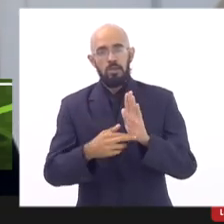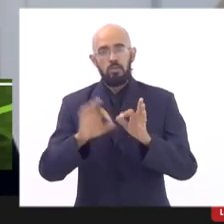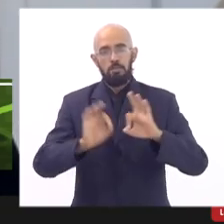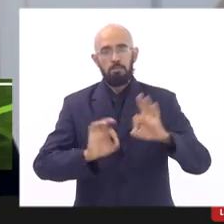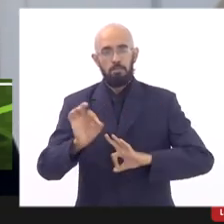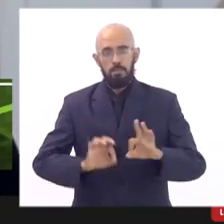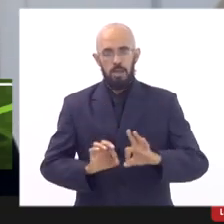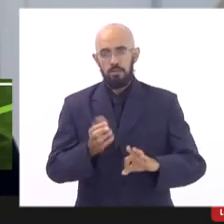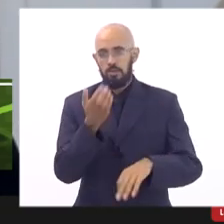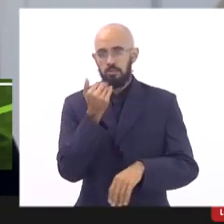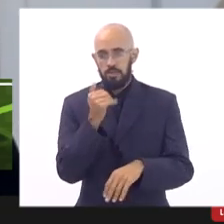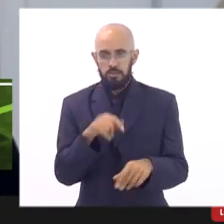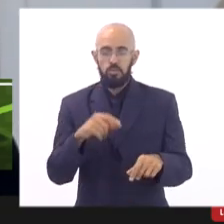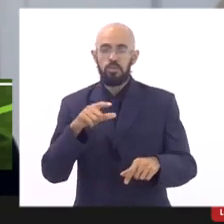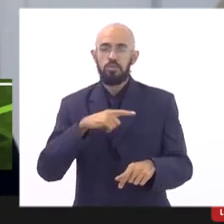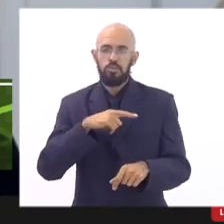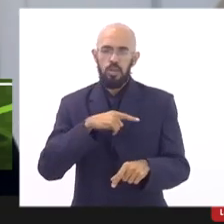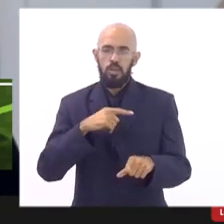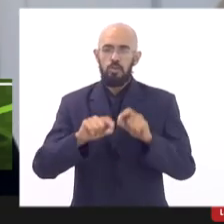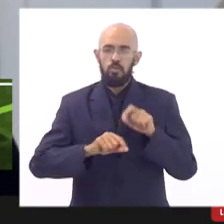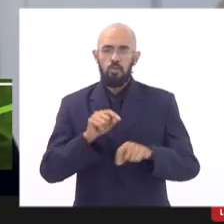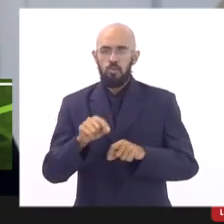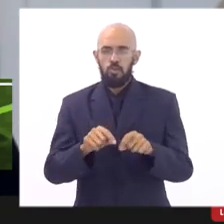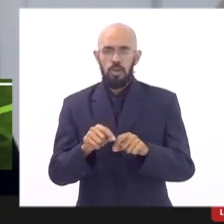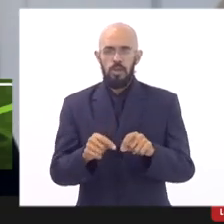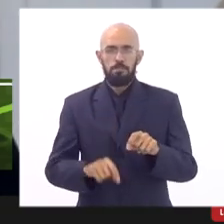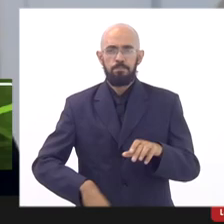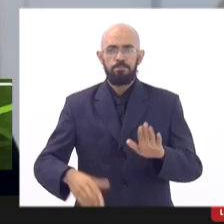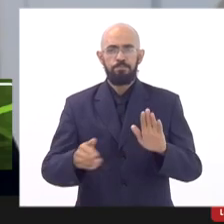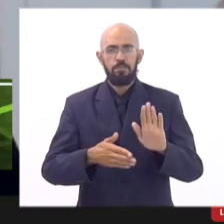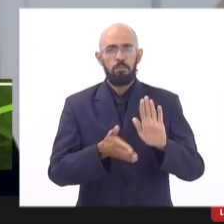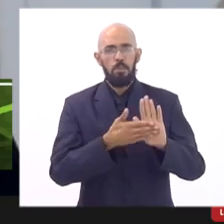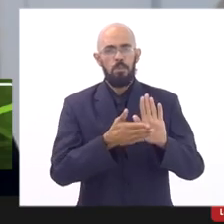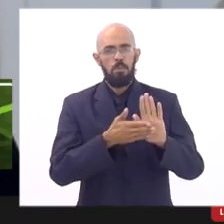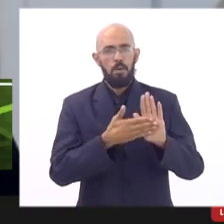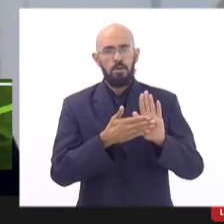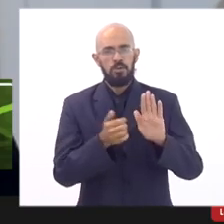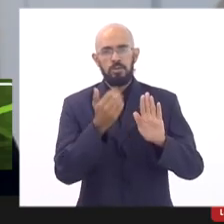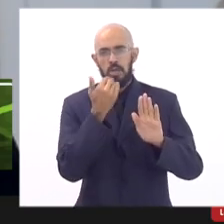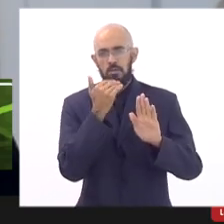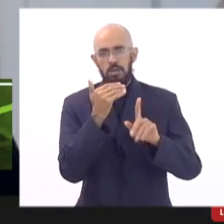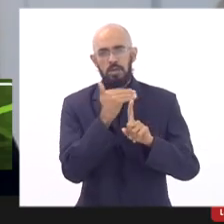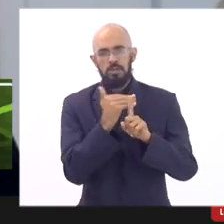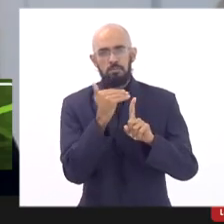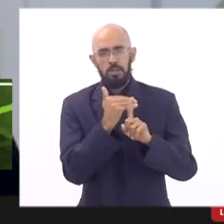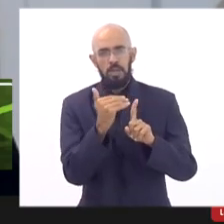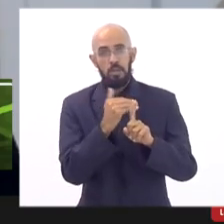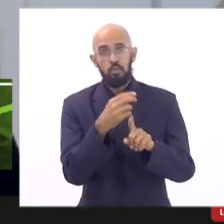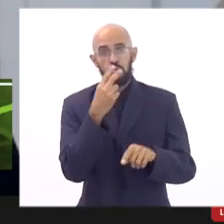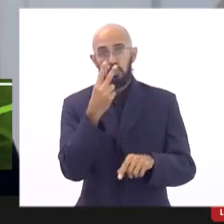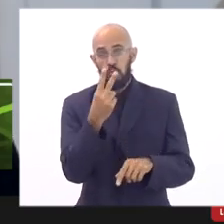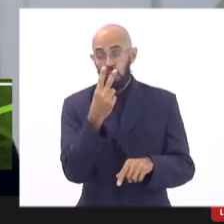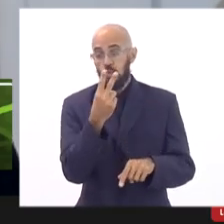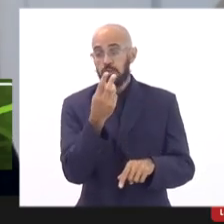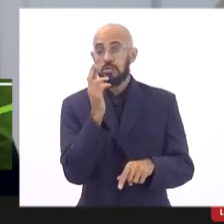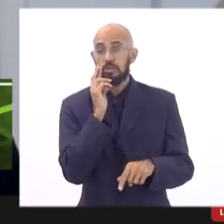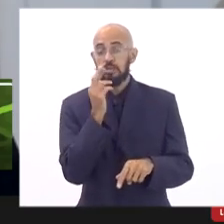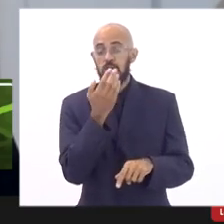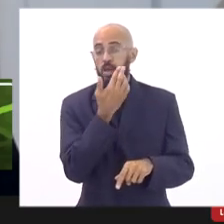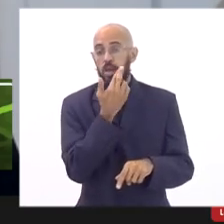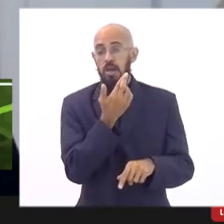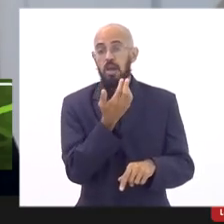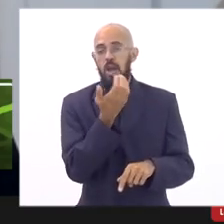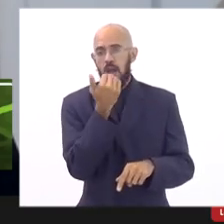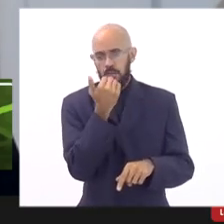citaram a gente tem previsto para alimentação de horário parcial duas receições no mínimo para horário